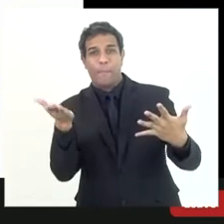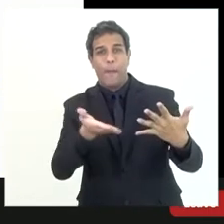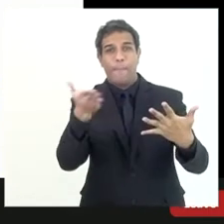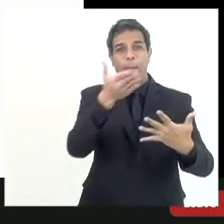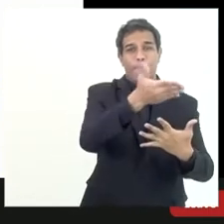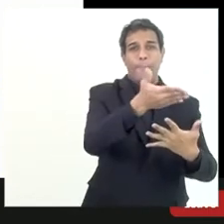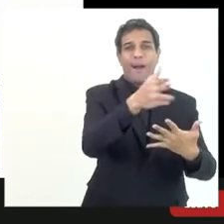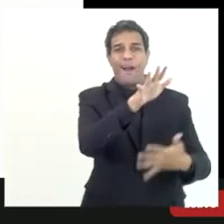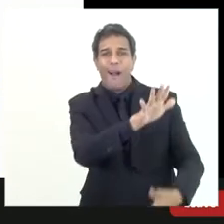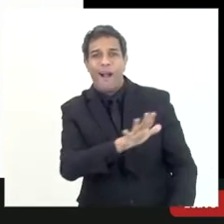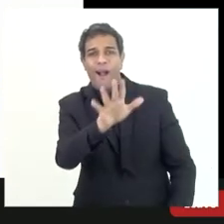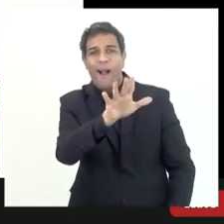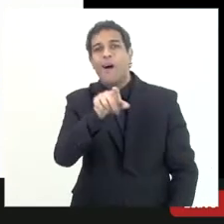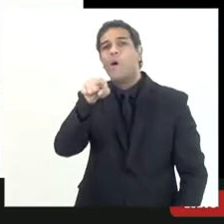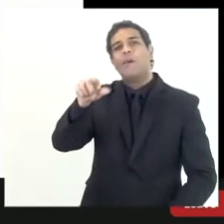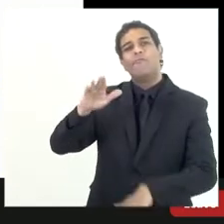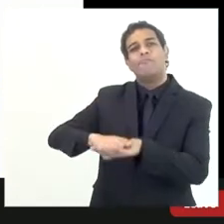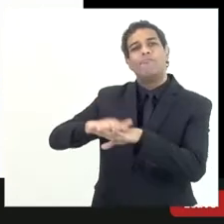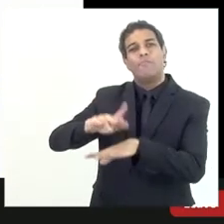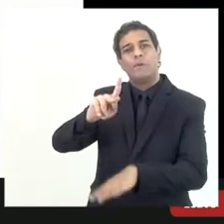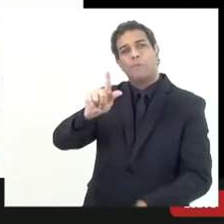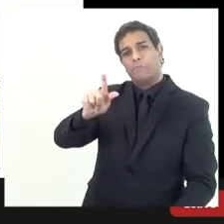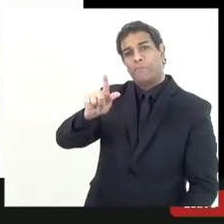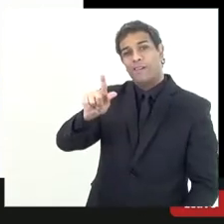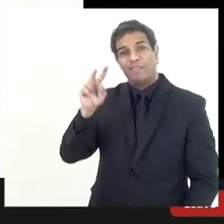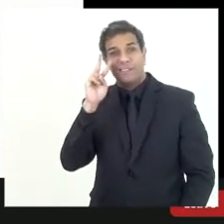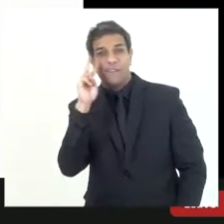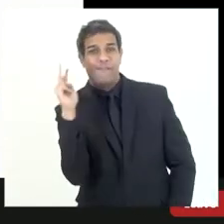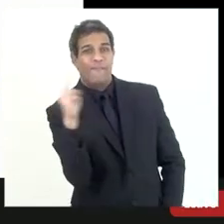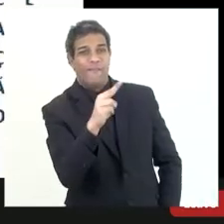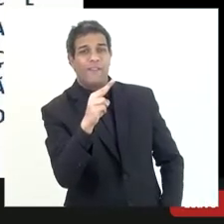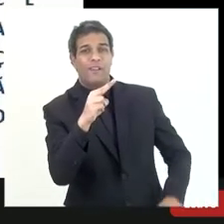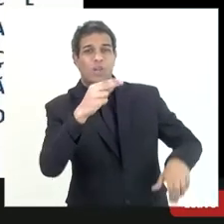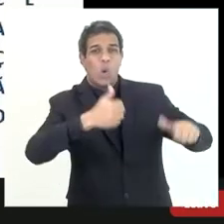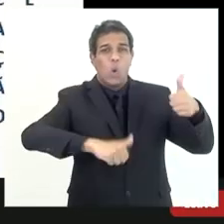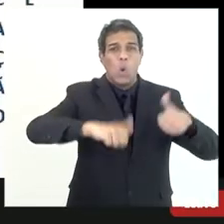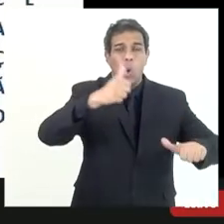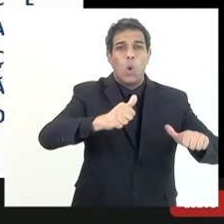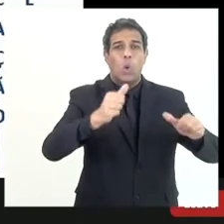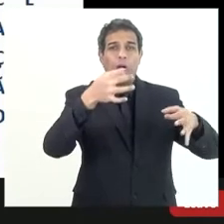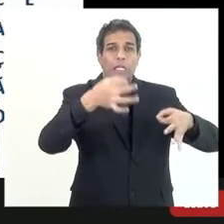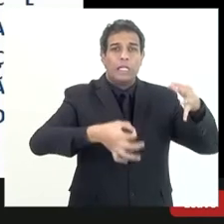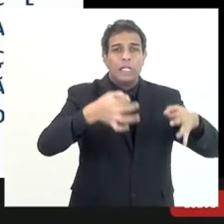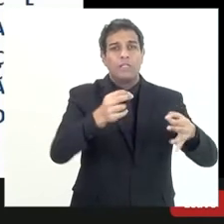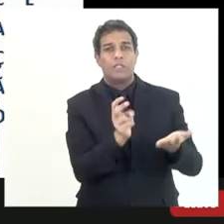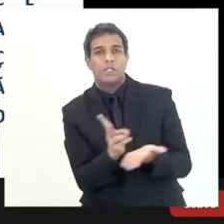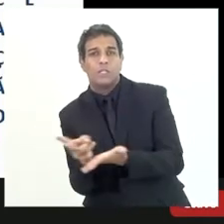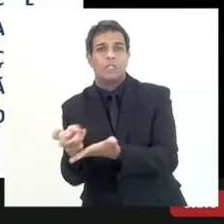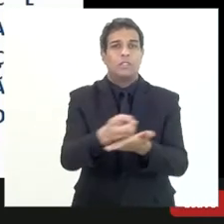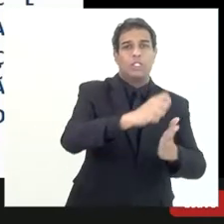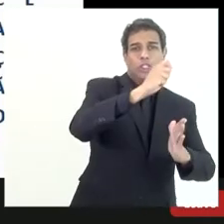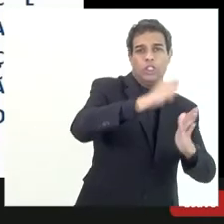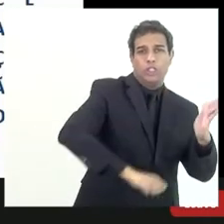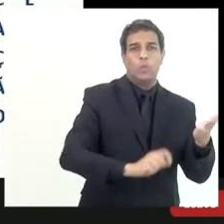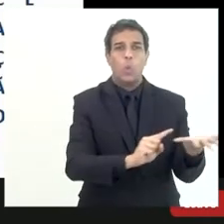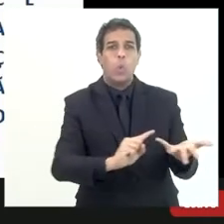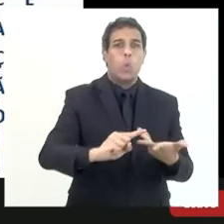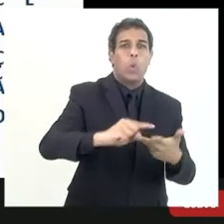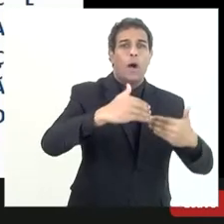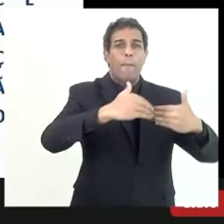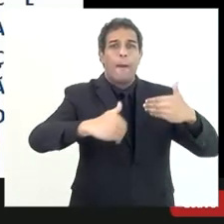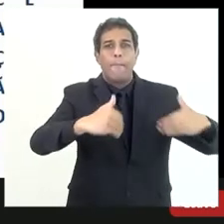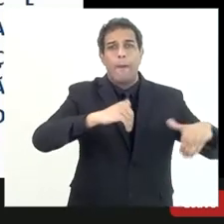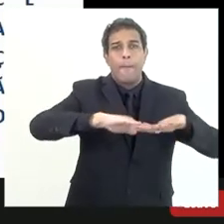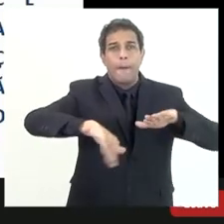né a PGE primeiro ela faz a divisão né dos créditos em tributários e não tributários depois separa os